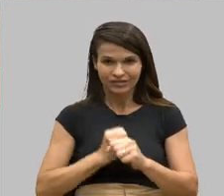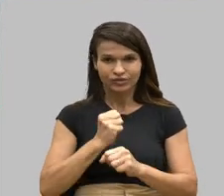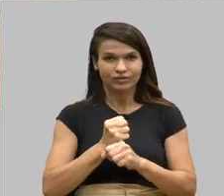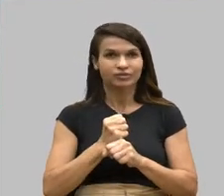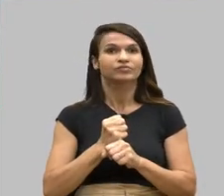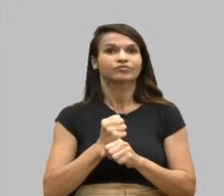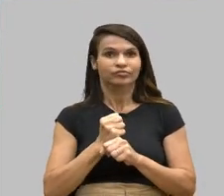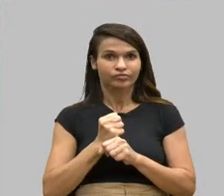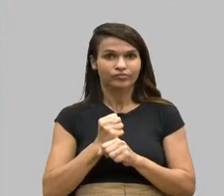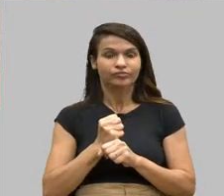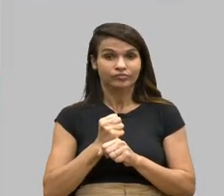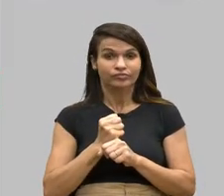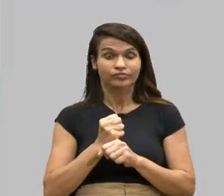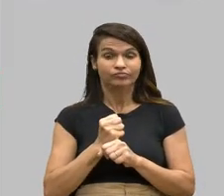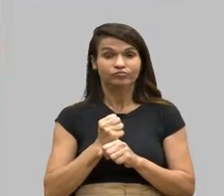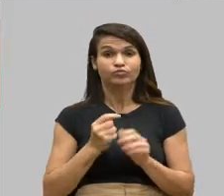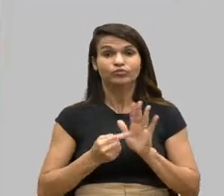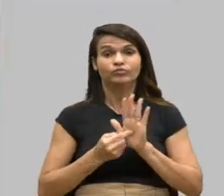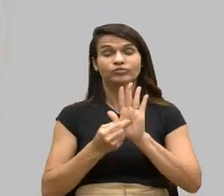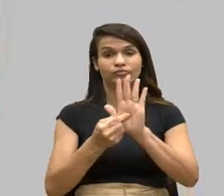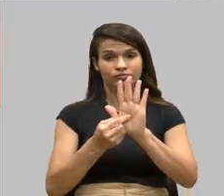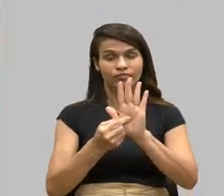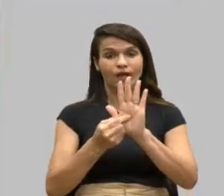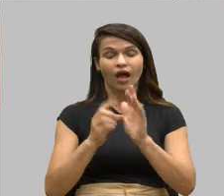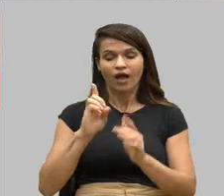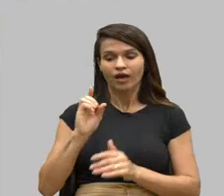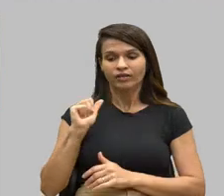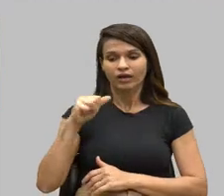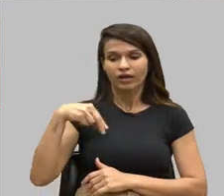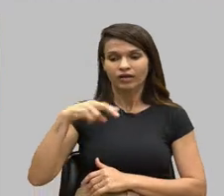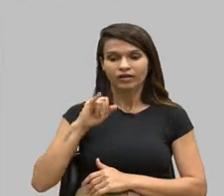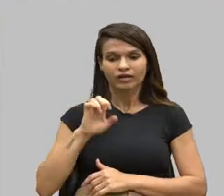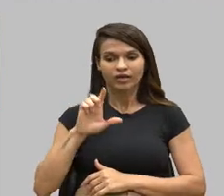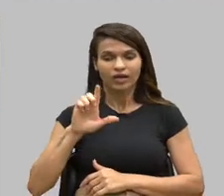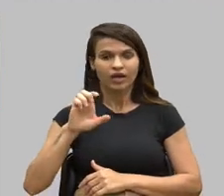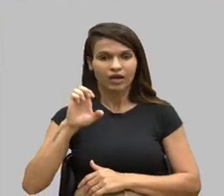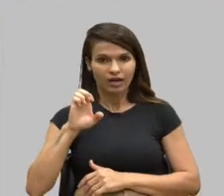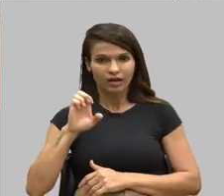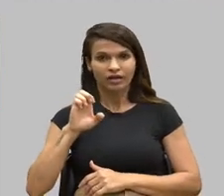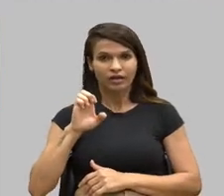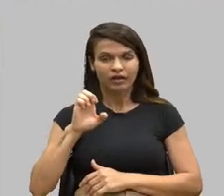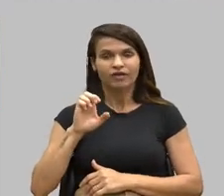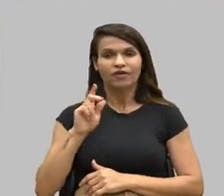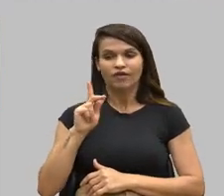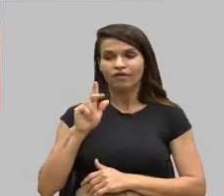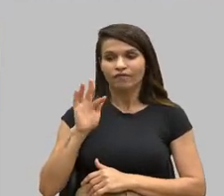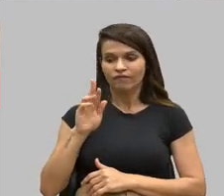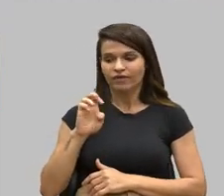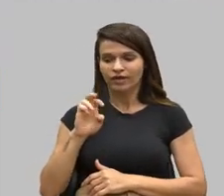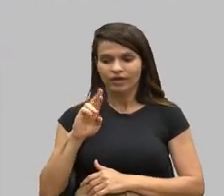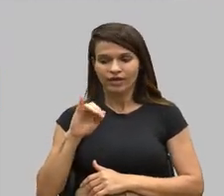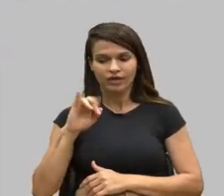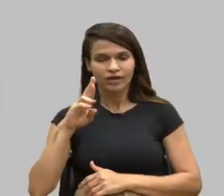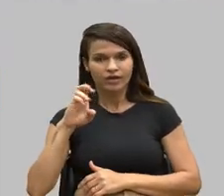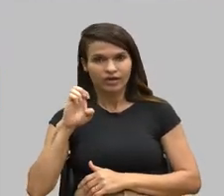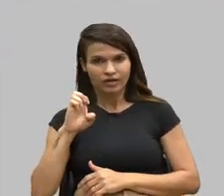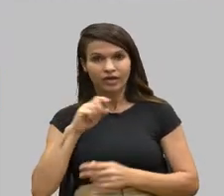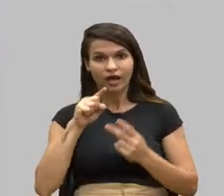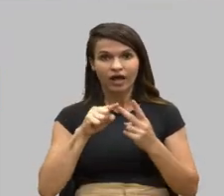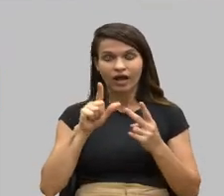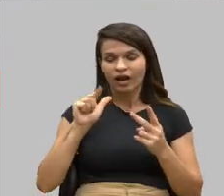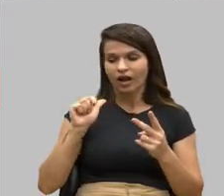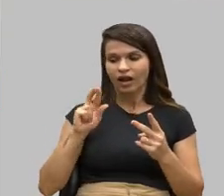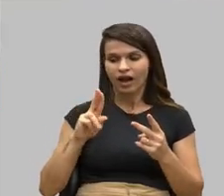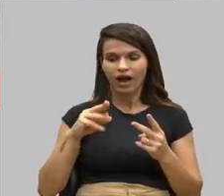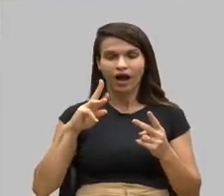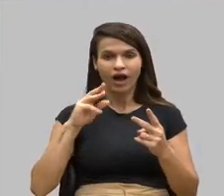seja dada a ciência dessa manifestação a Daniela de Lemos americano Freire, a Laura de Moraes, Saraiva